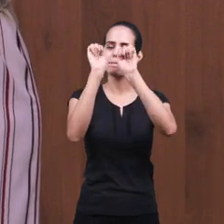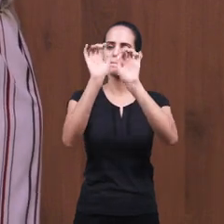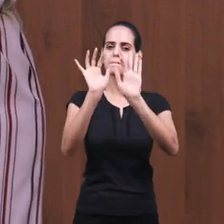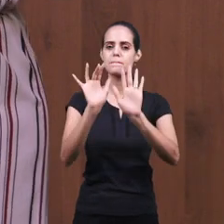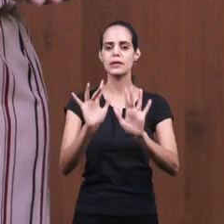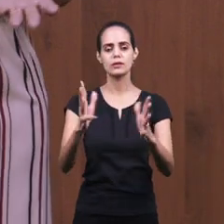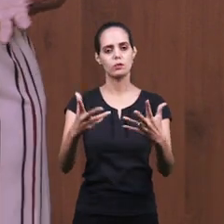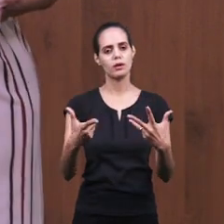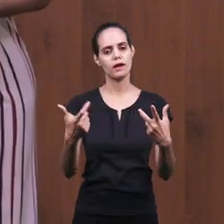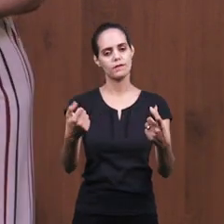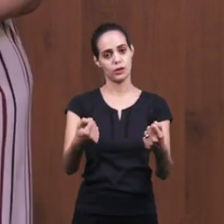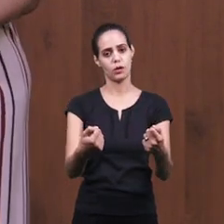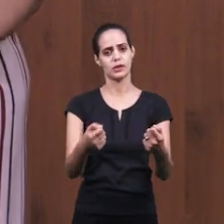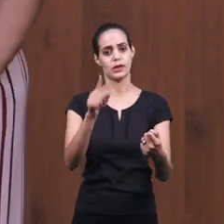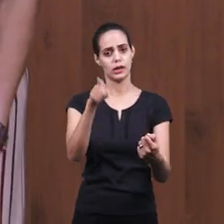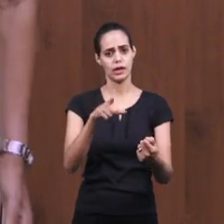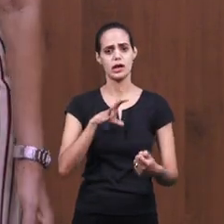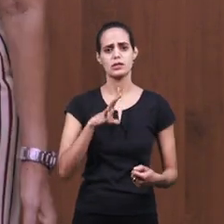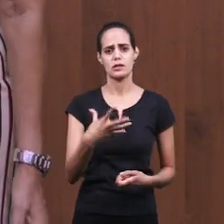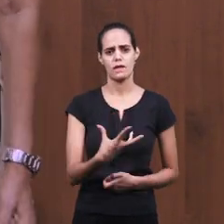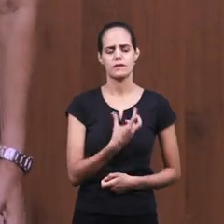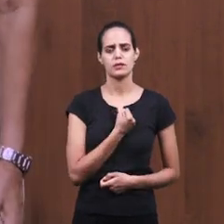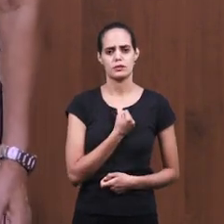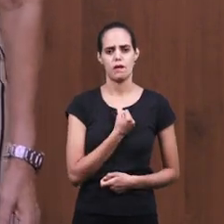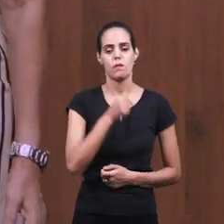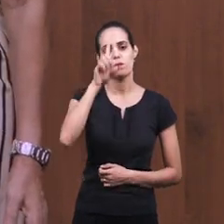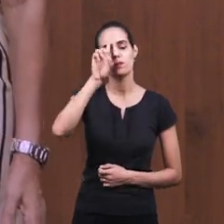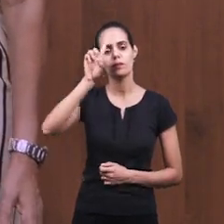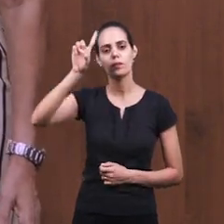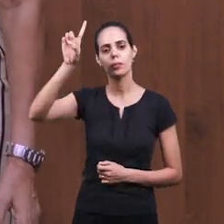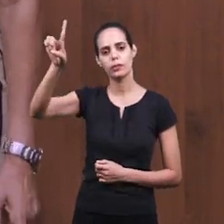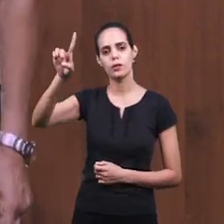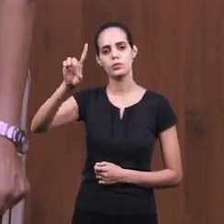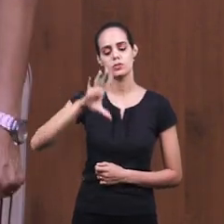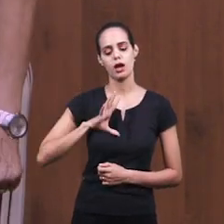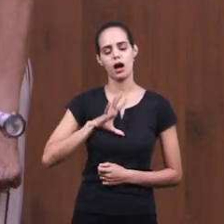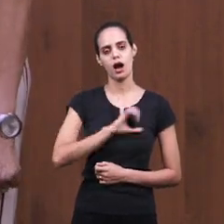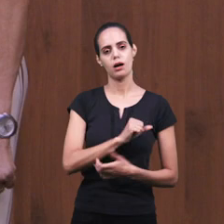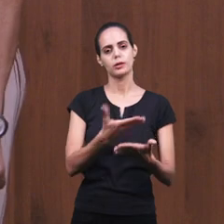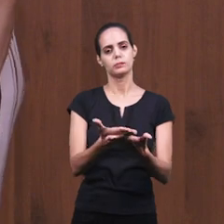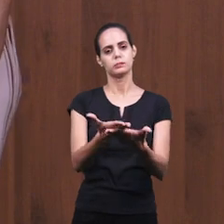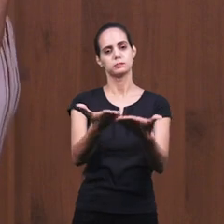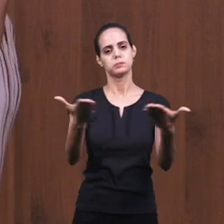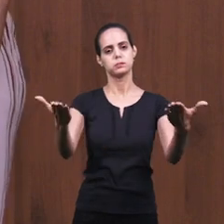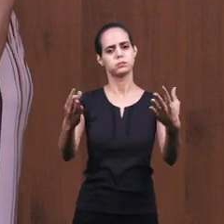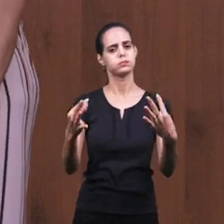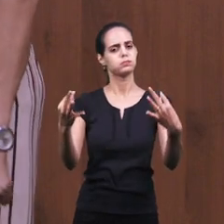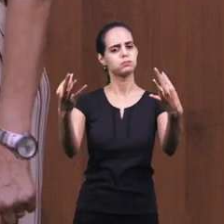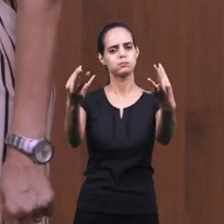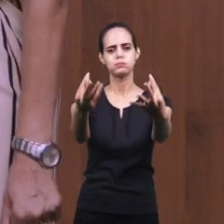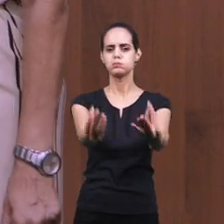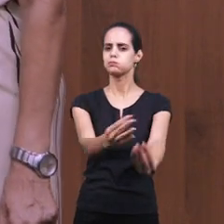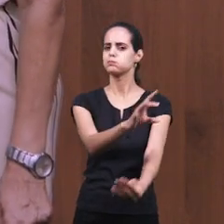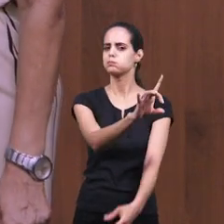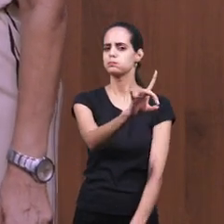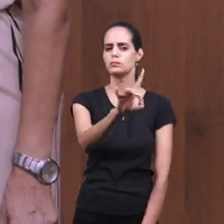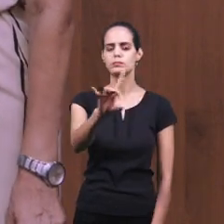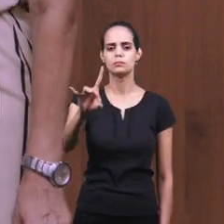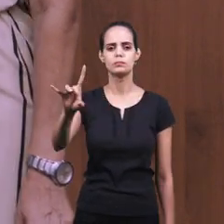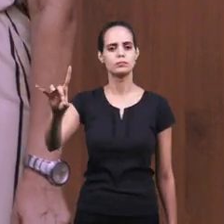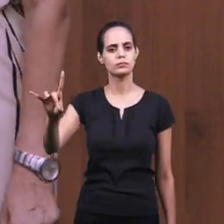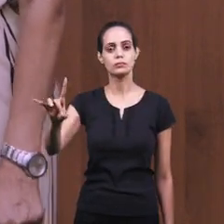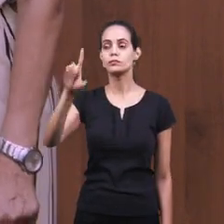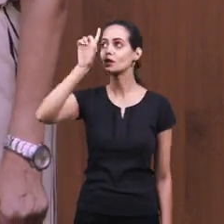Que é a salvação Deus ama a todos nós E nos